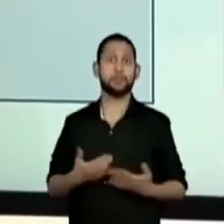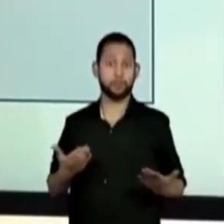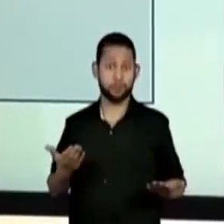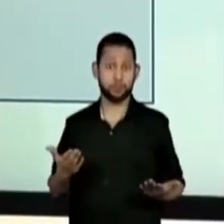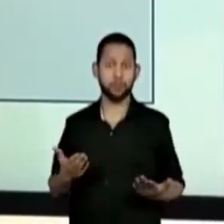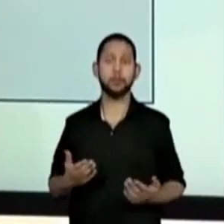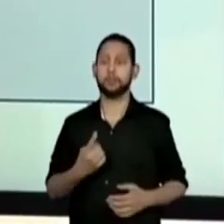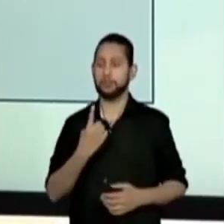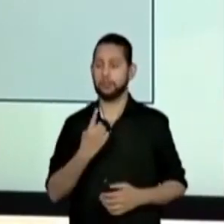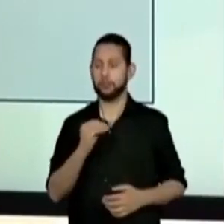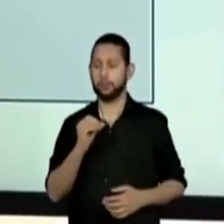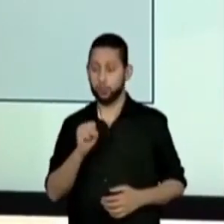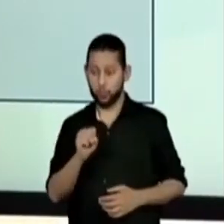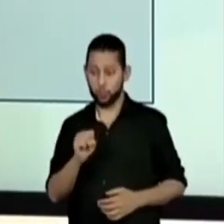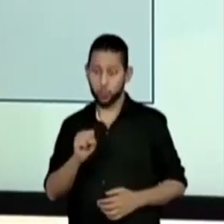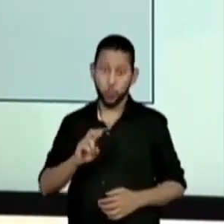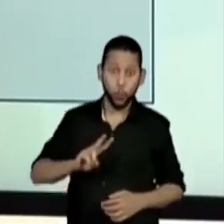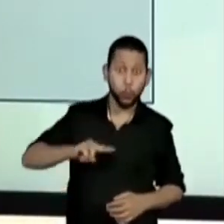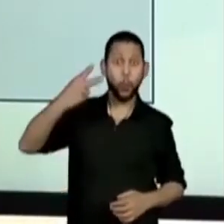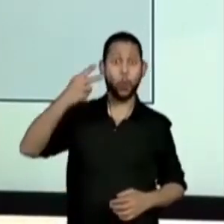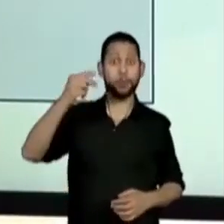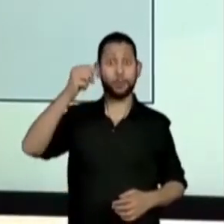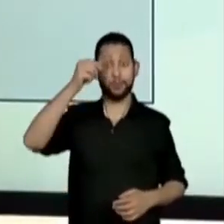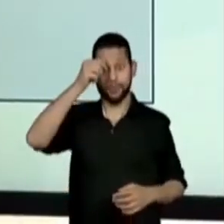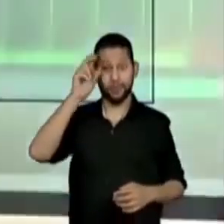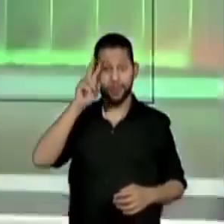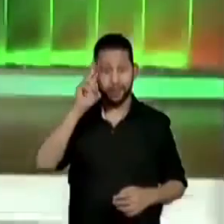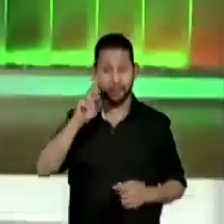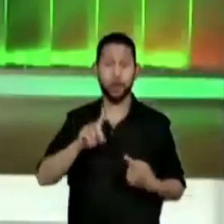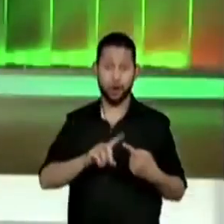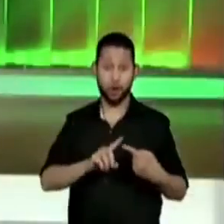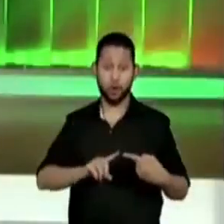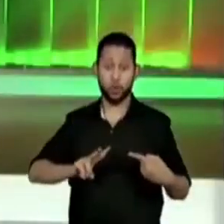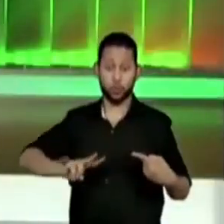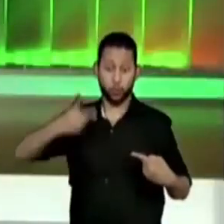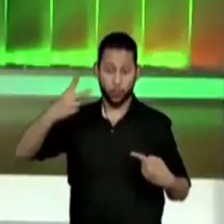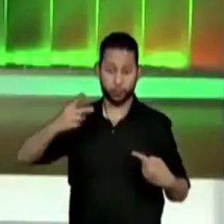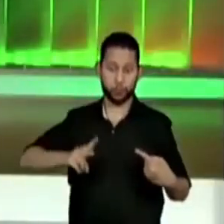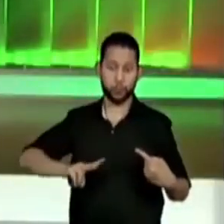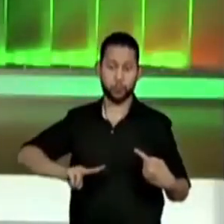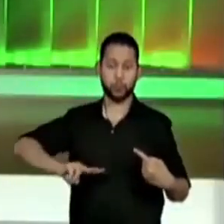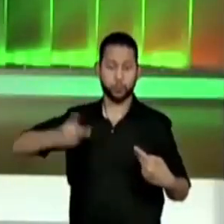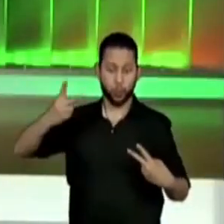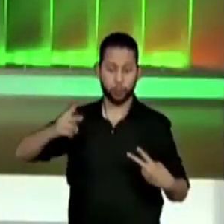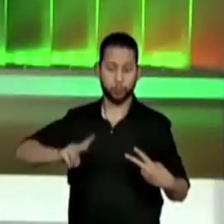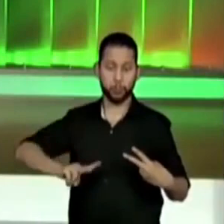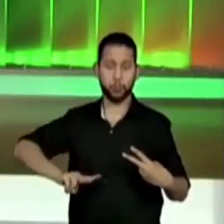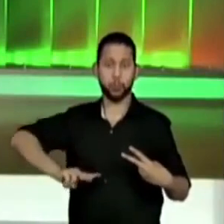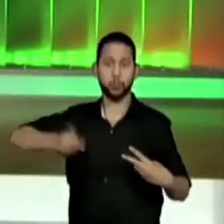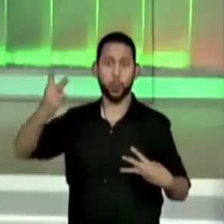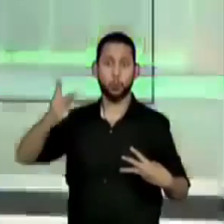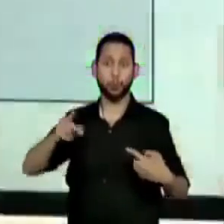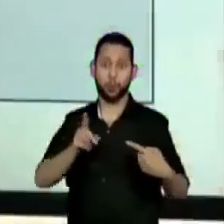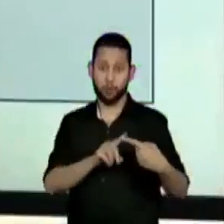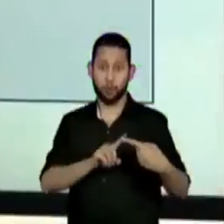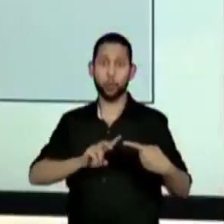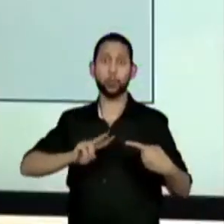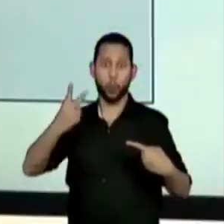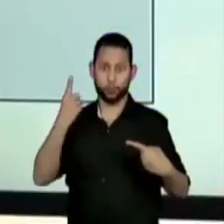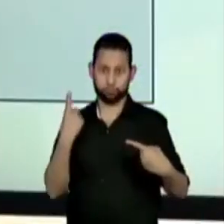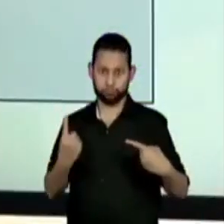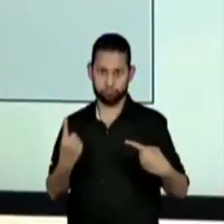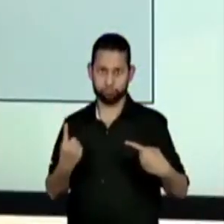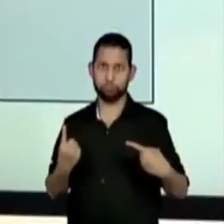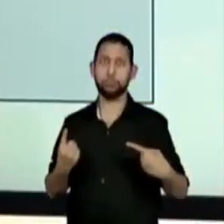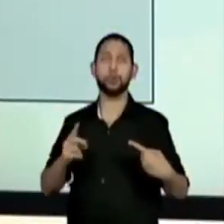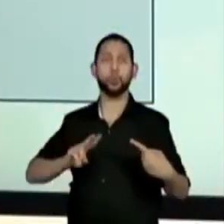Certo? Lembrando do cartãozinho, são três movimentos. Então, a gente já fez dois aqui, ó. O dobro de vinte